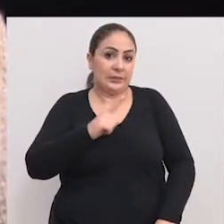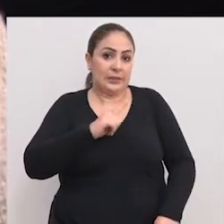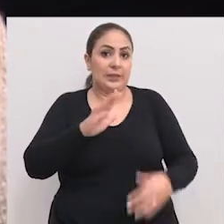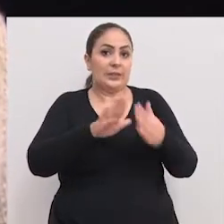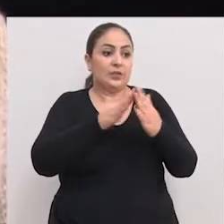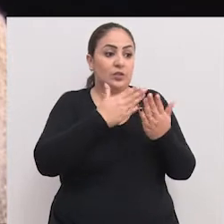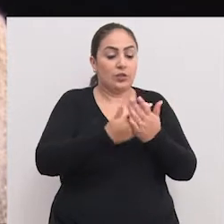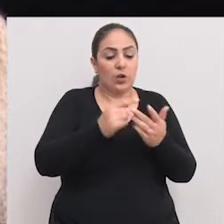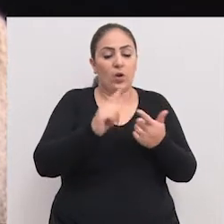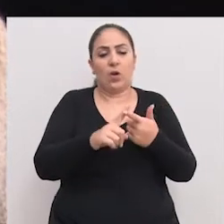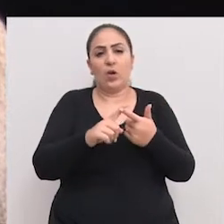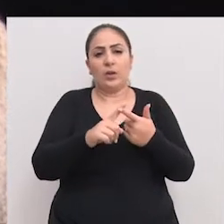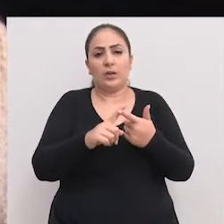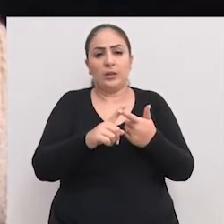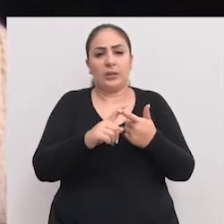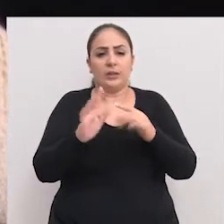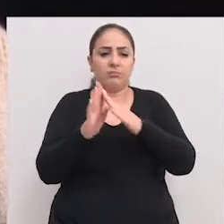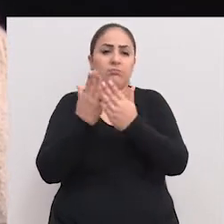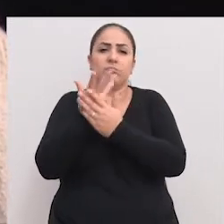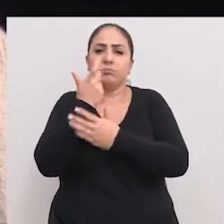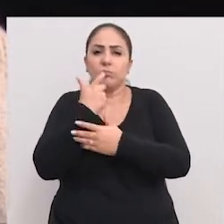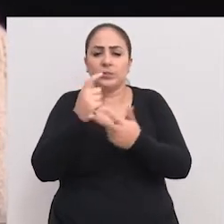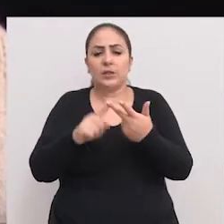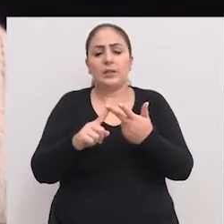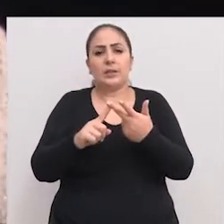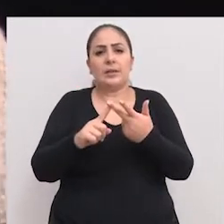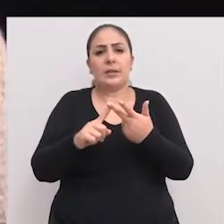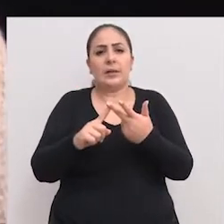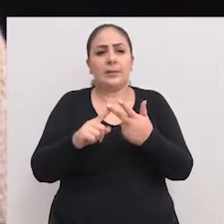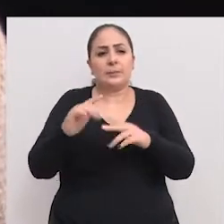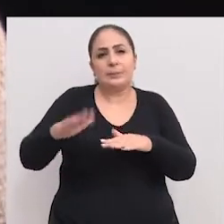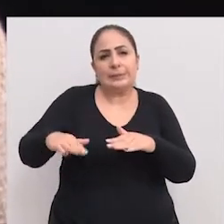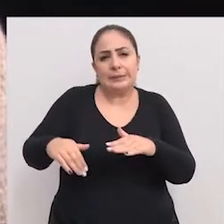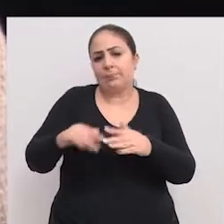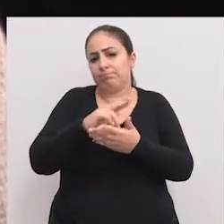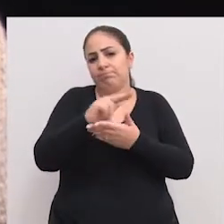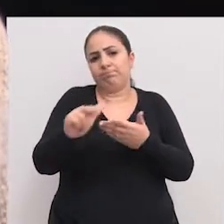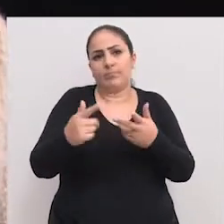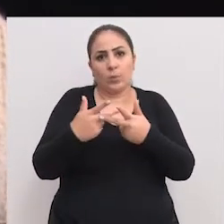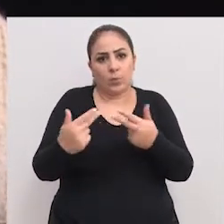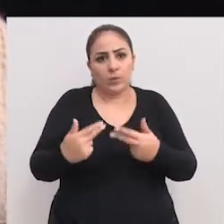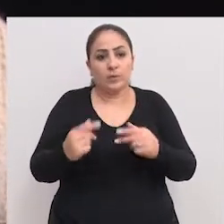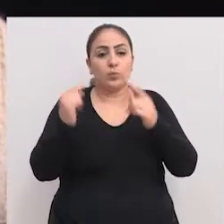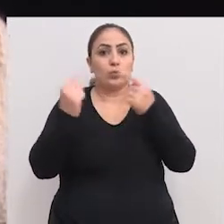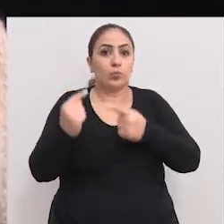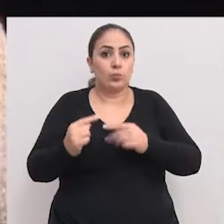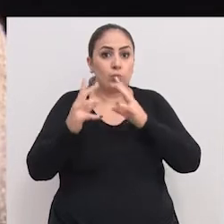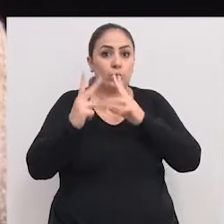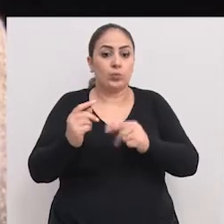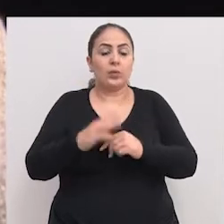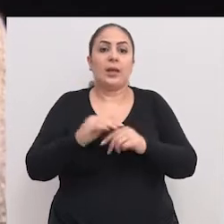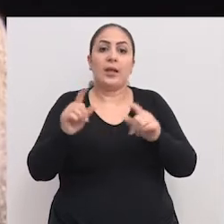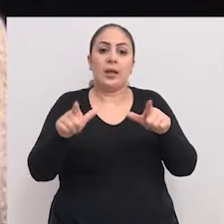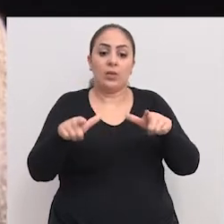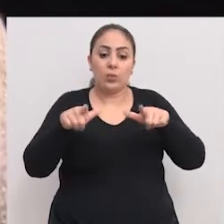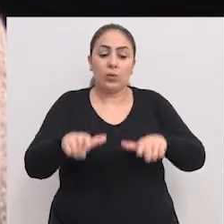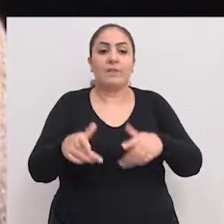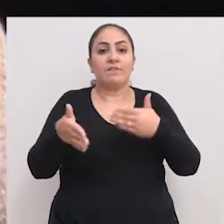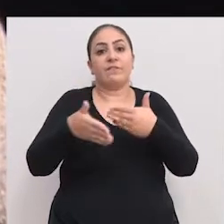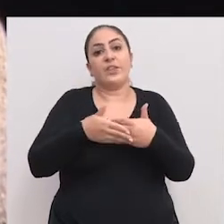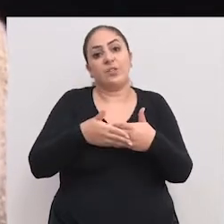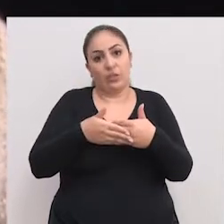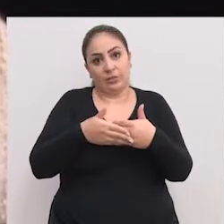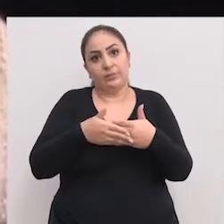Ali terá escola, creche ambulatória, campo futebol, piscina, enfim, vai ter toda a infraestrutura. É um